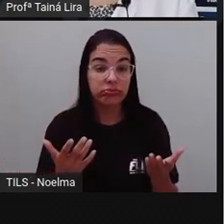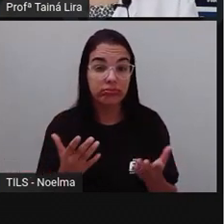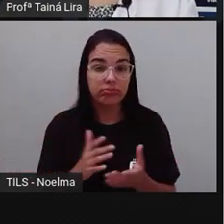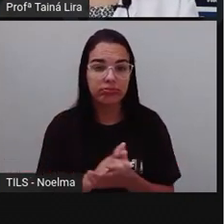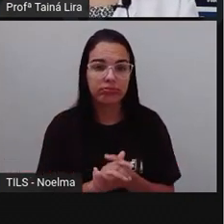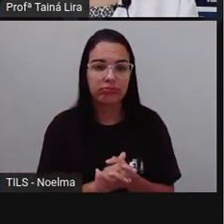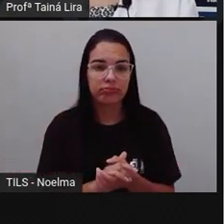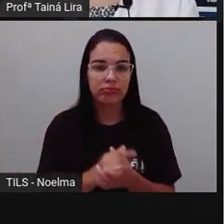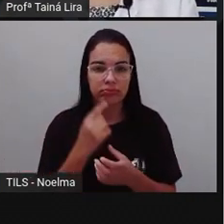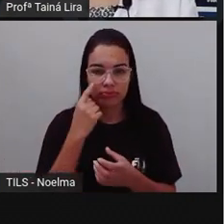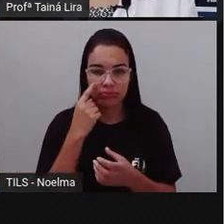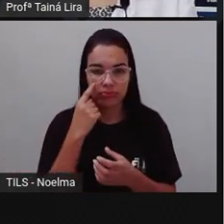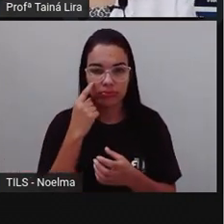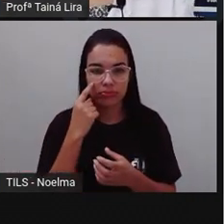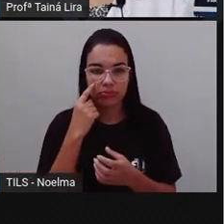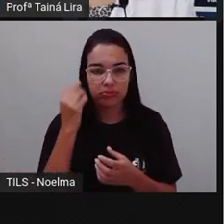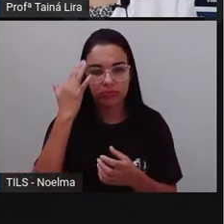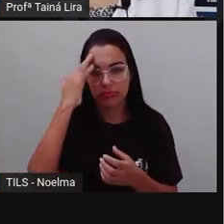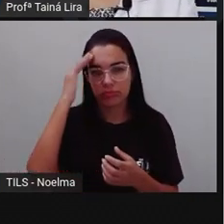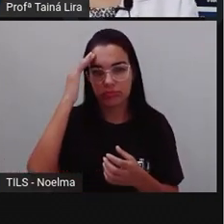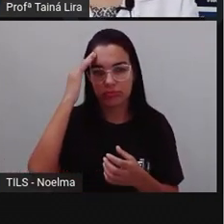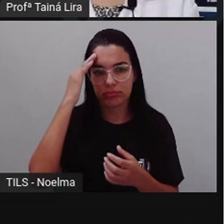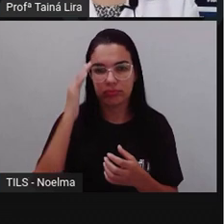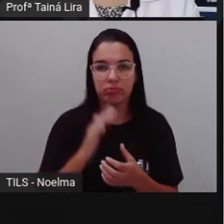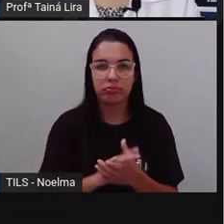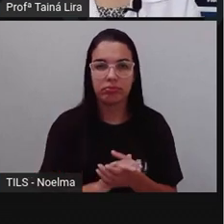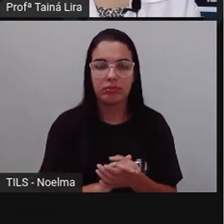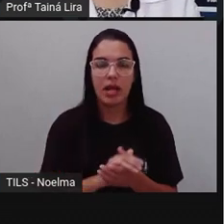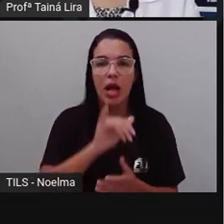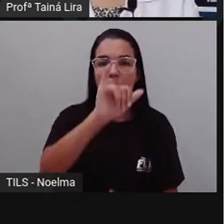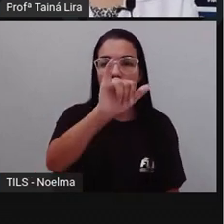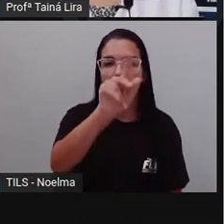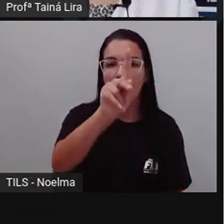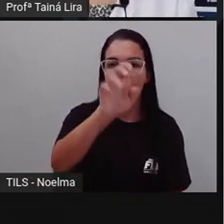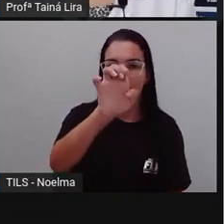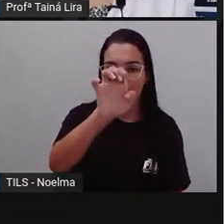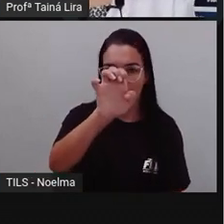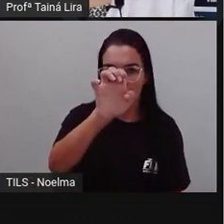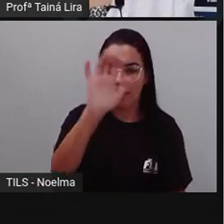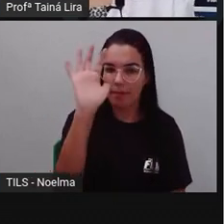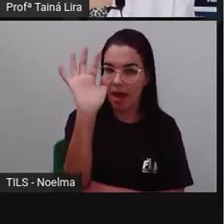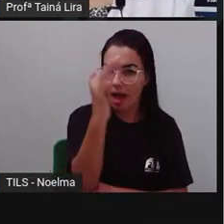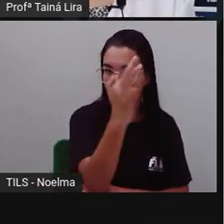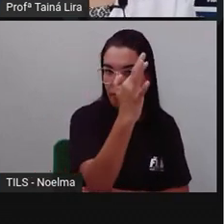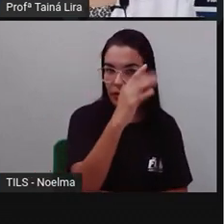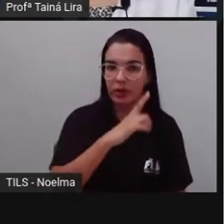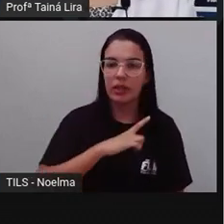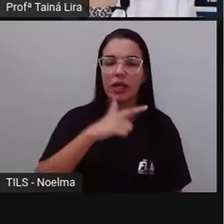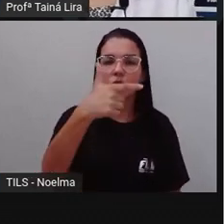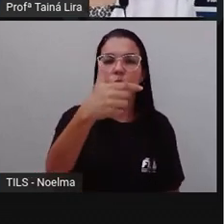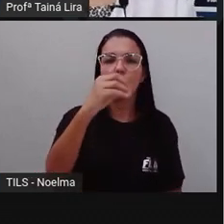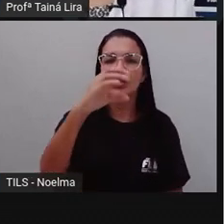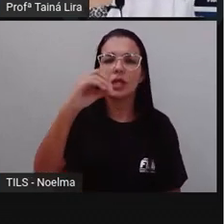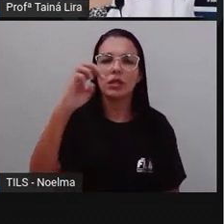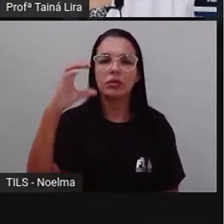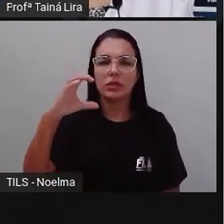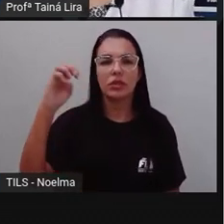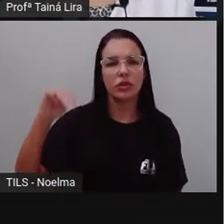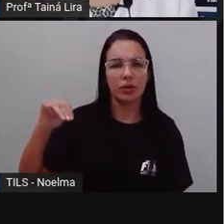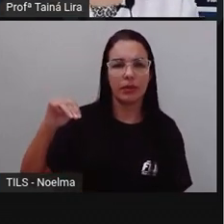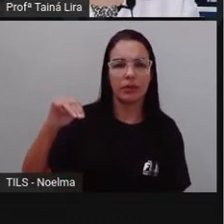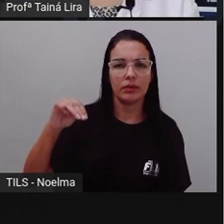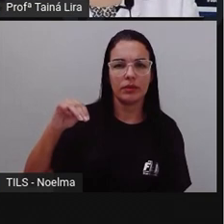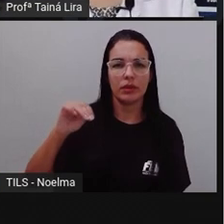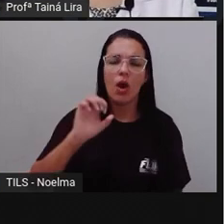Essa tabela para a gente entender. Então, olha só, A tabela diz que o IP tem 200 centímetros, Ou